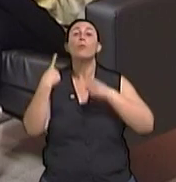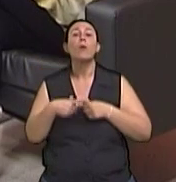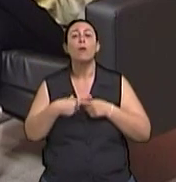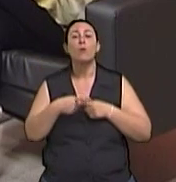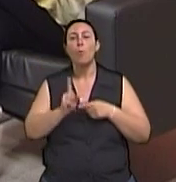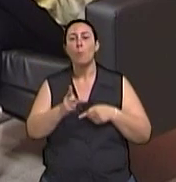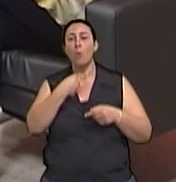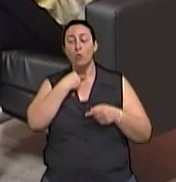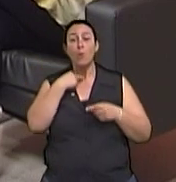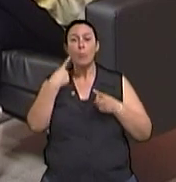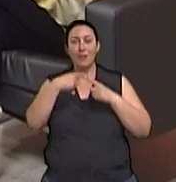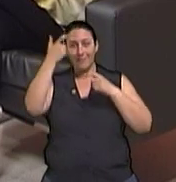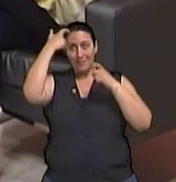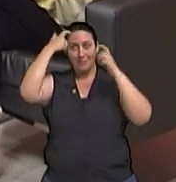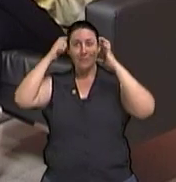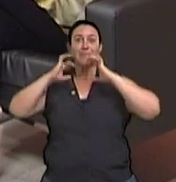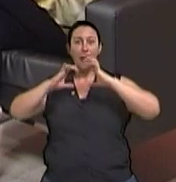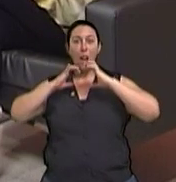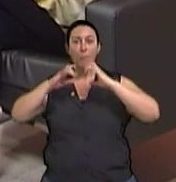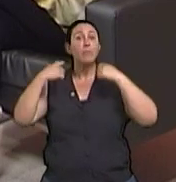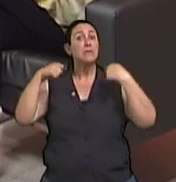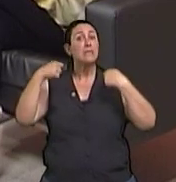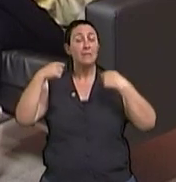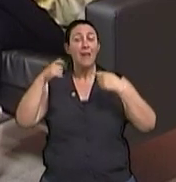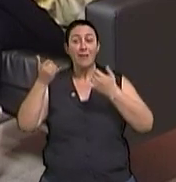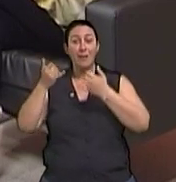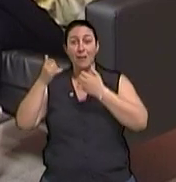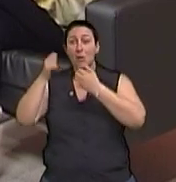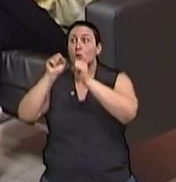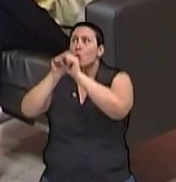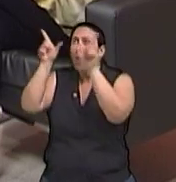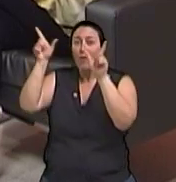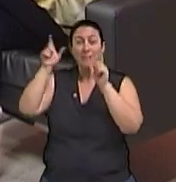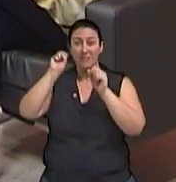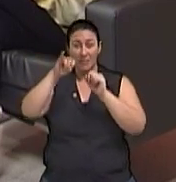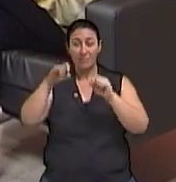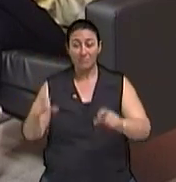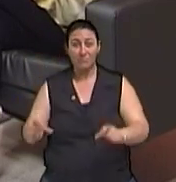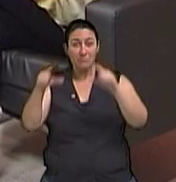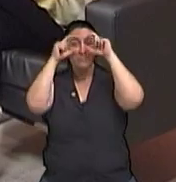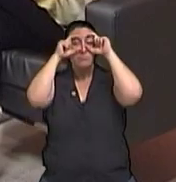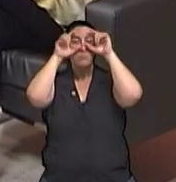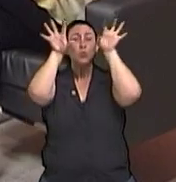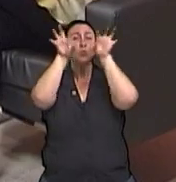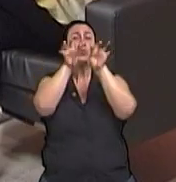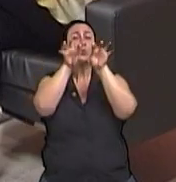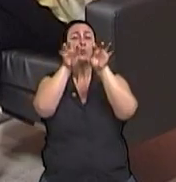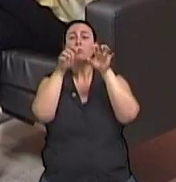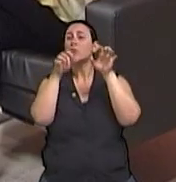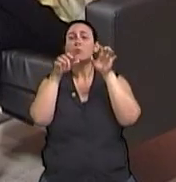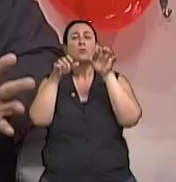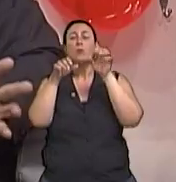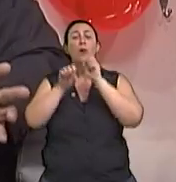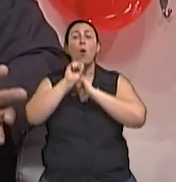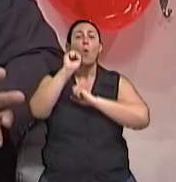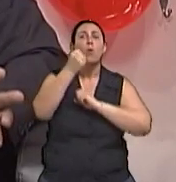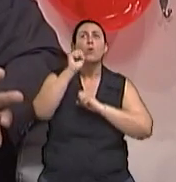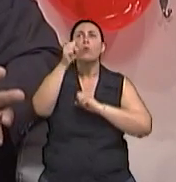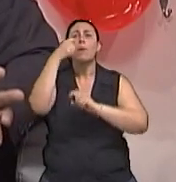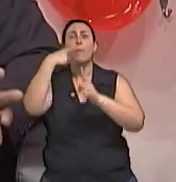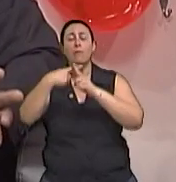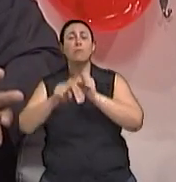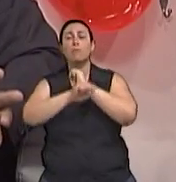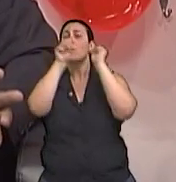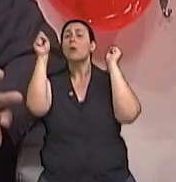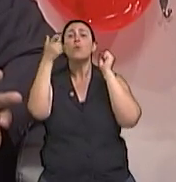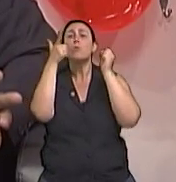acontece? O nosso cérebro, ele precisa saber que é dia. Se a pessoa coloca óculos escuros e sai para caminhar... Mascara. Oito, oito e meia da manhã, ela não